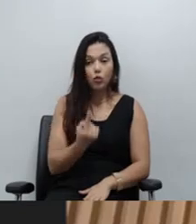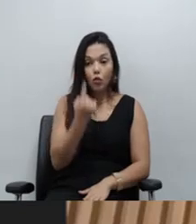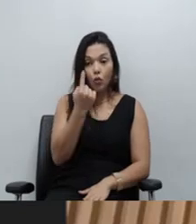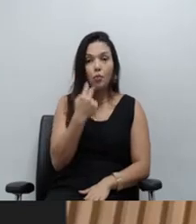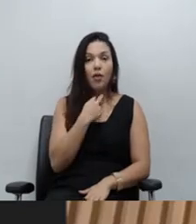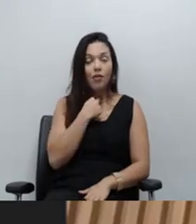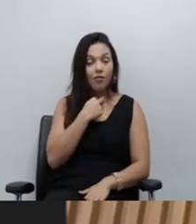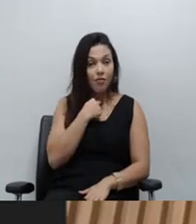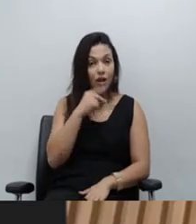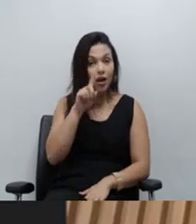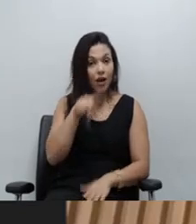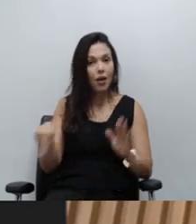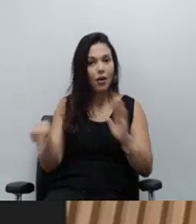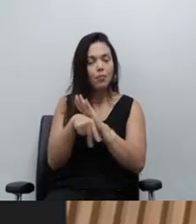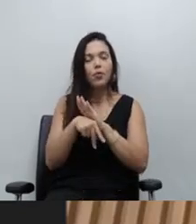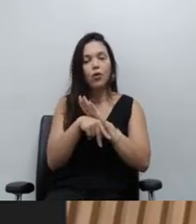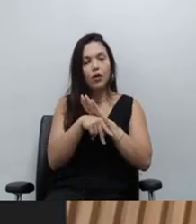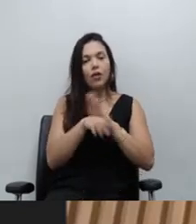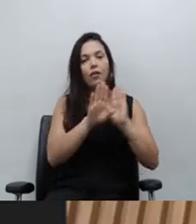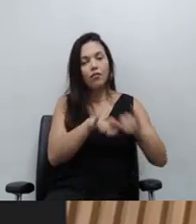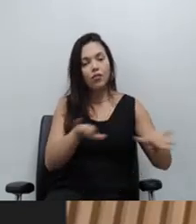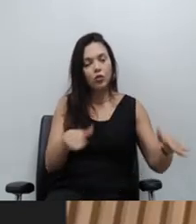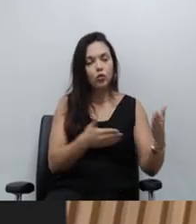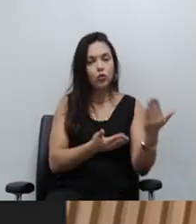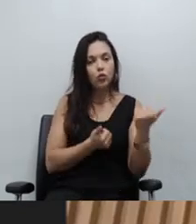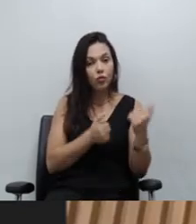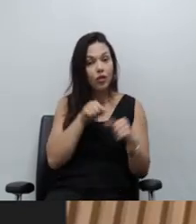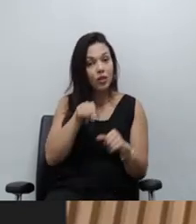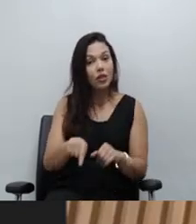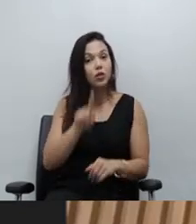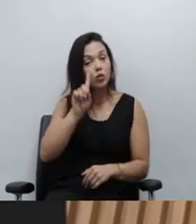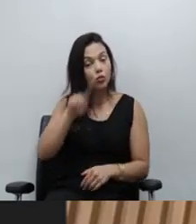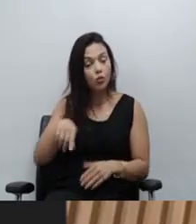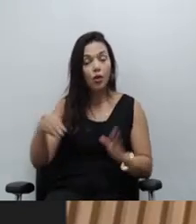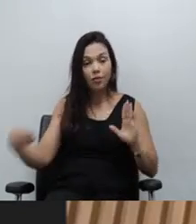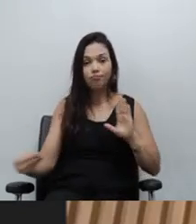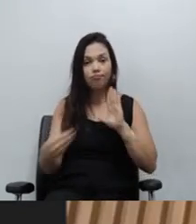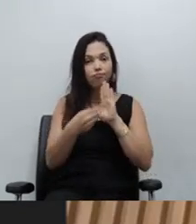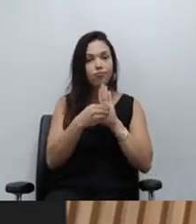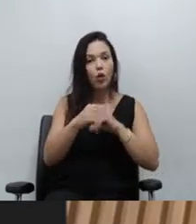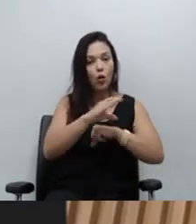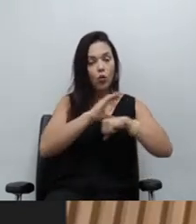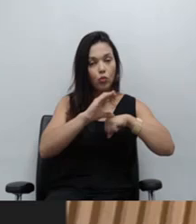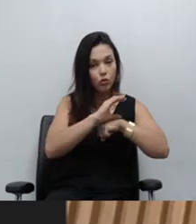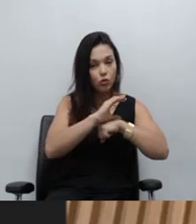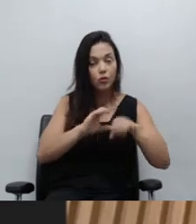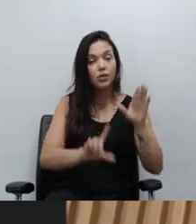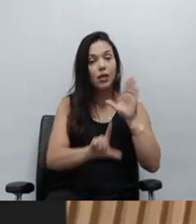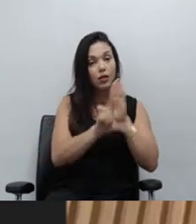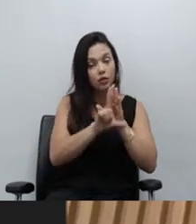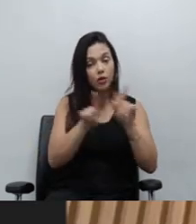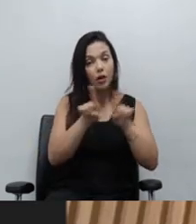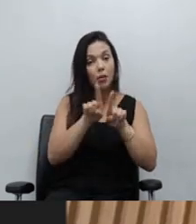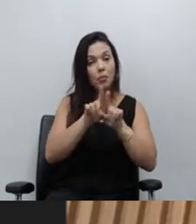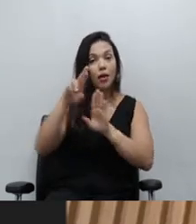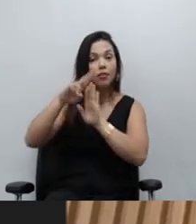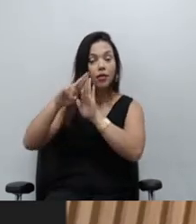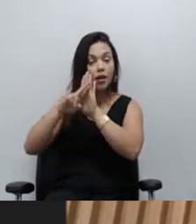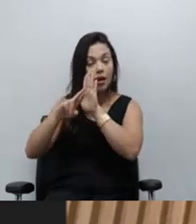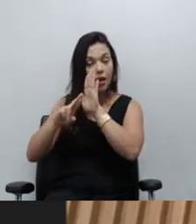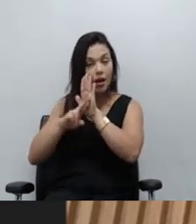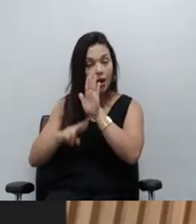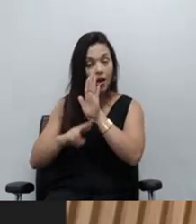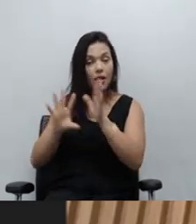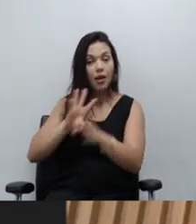vaga deveria ser destinada à atuação na Infância e Juventude. É isso que determina a nossa Constituição, a nossa legislação e a nossa normativa interna.